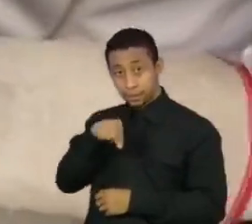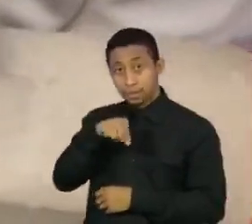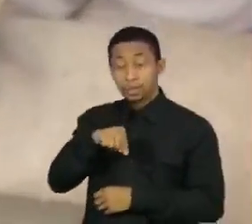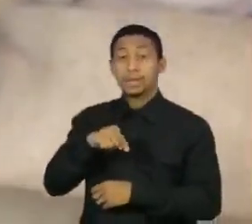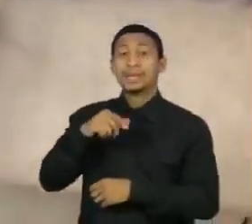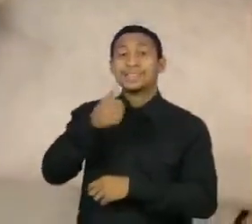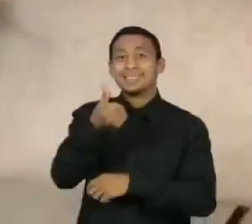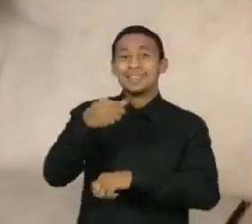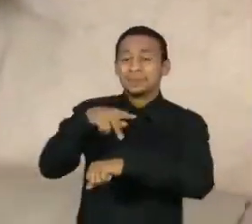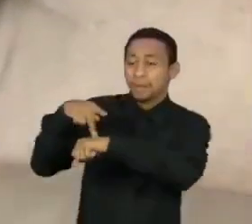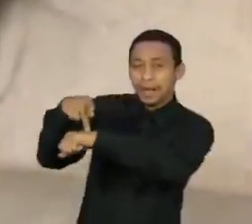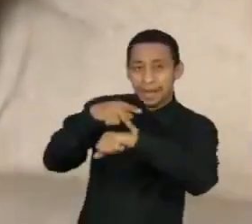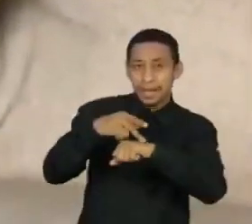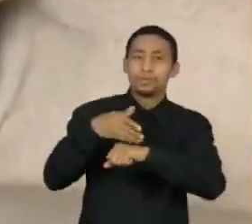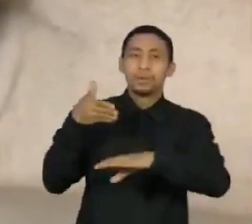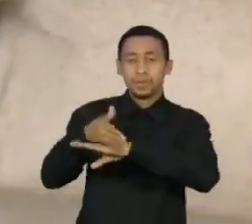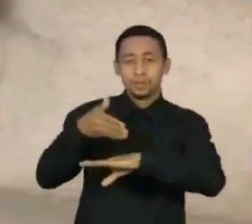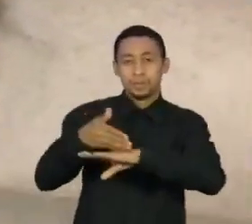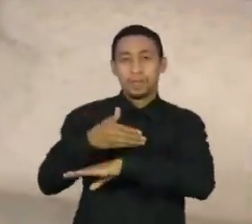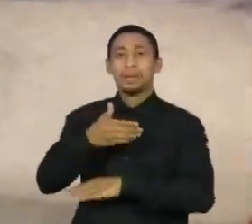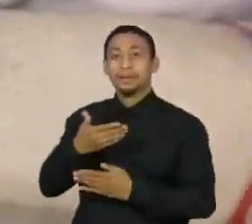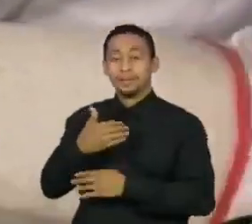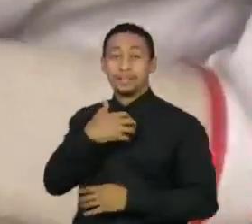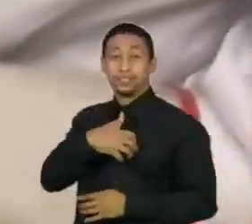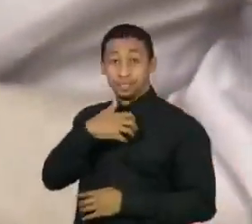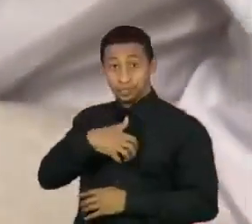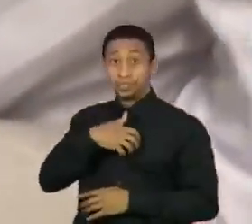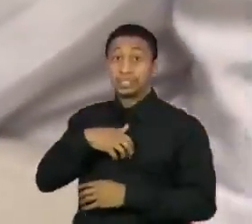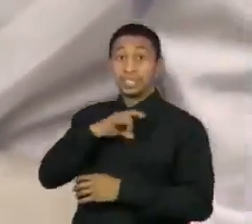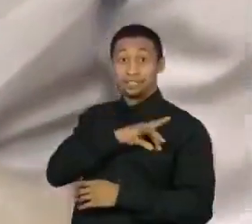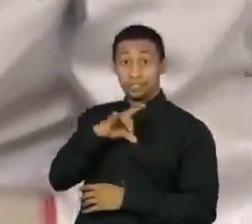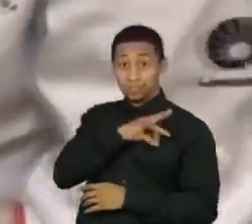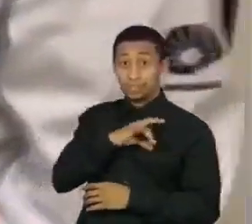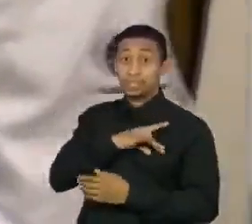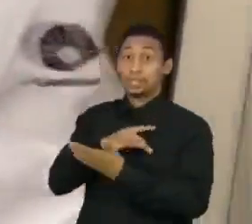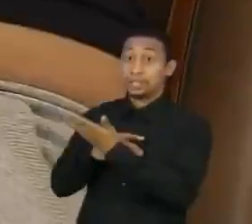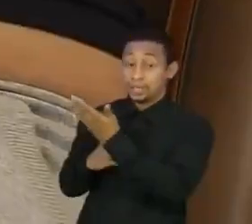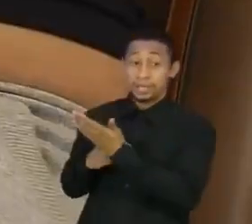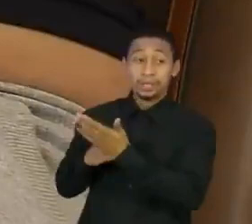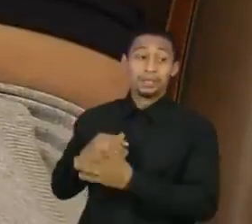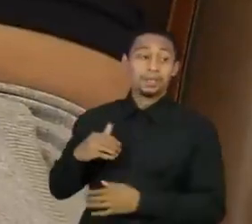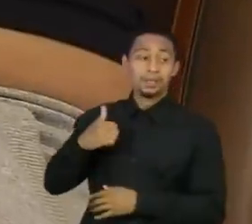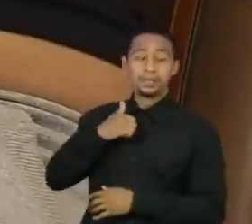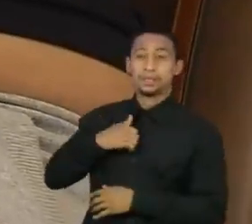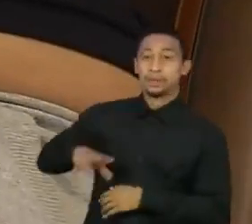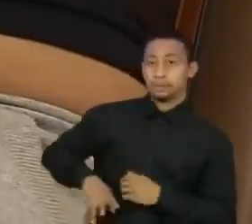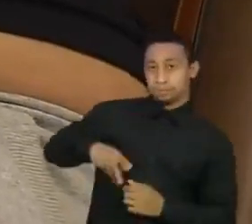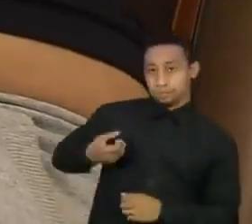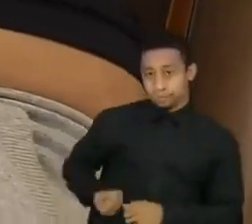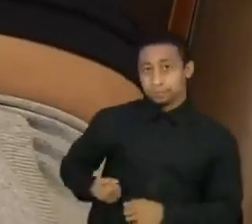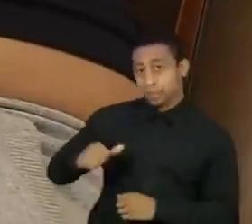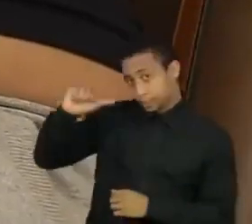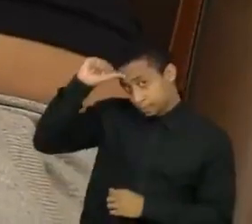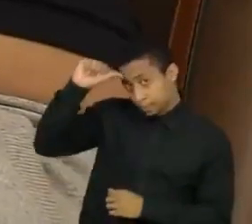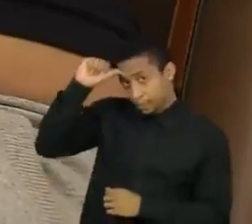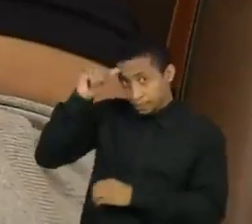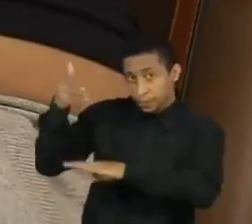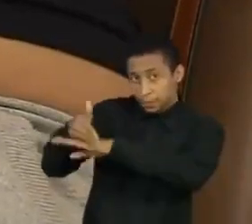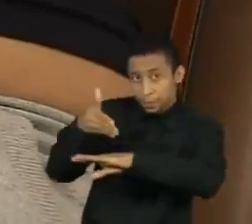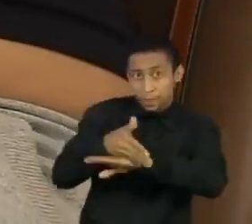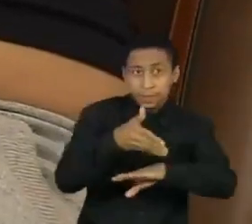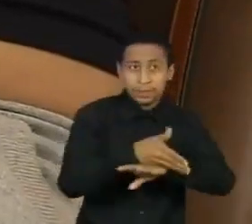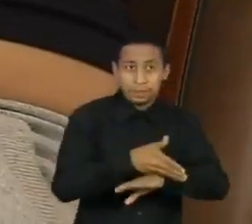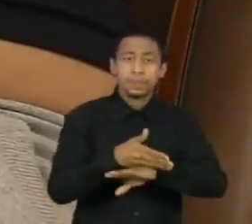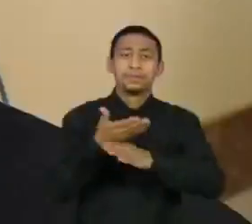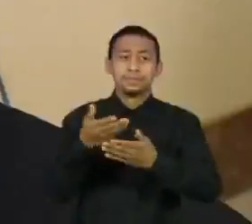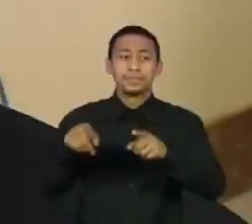participar. Argentina, Chile, Índia, Bangladesh, Irã e Quênia. Entre os dados coletados na primeira fase,